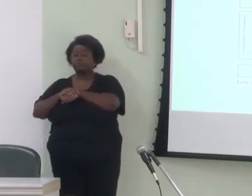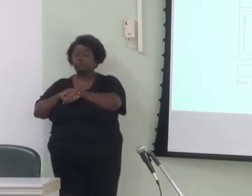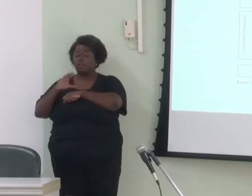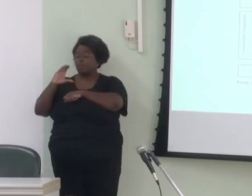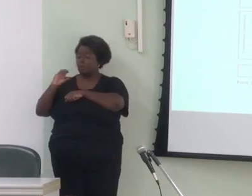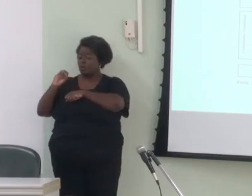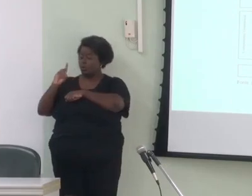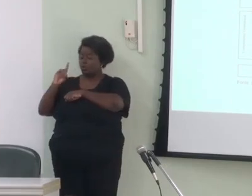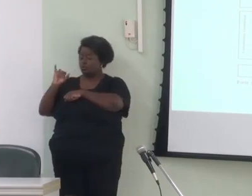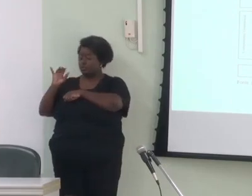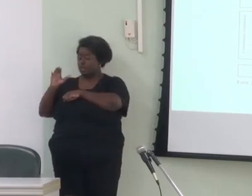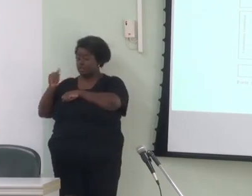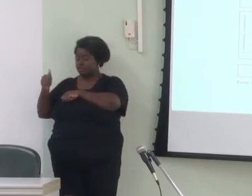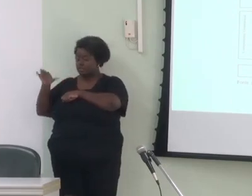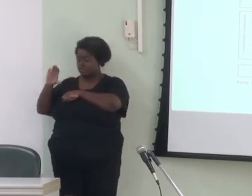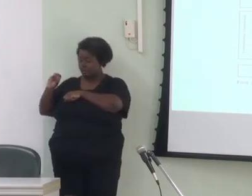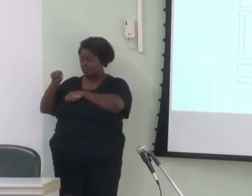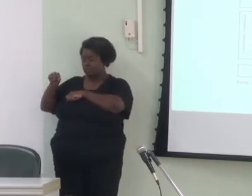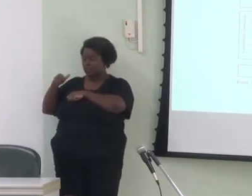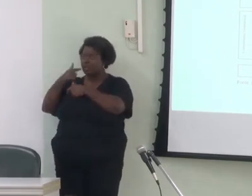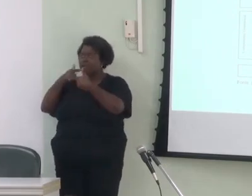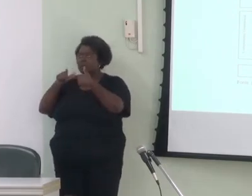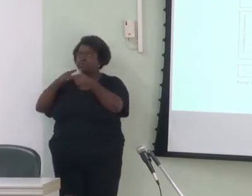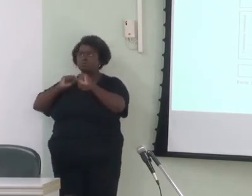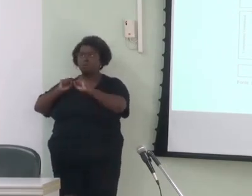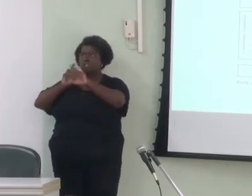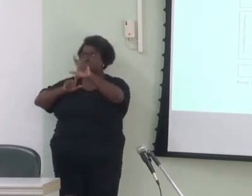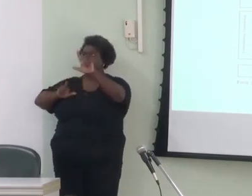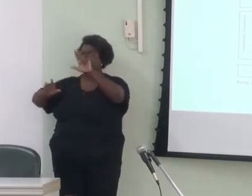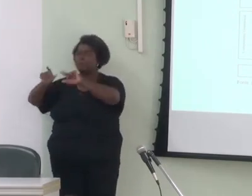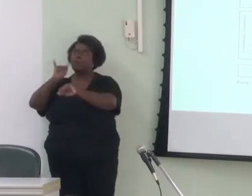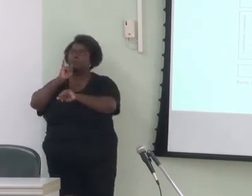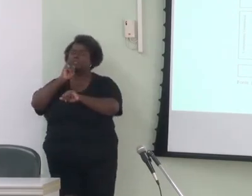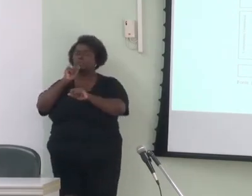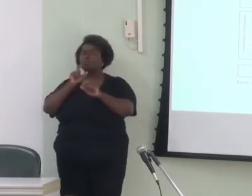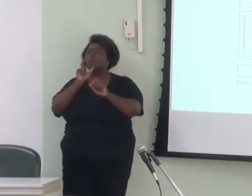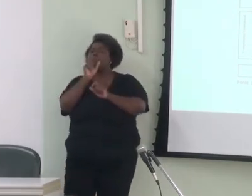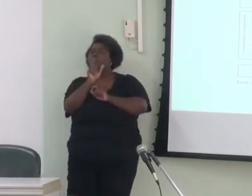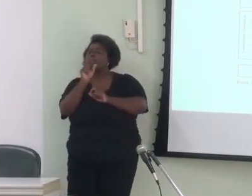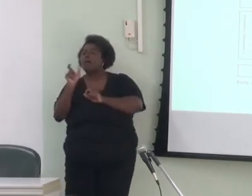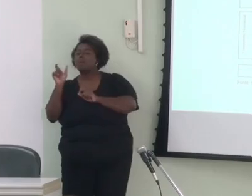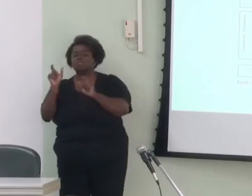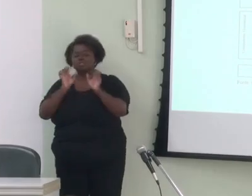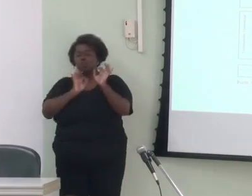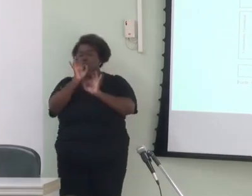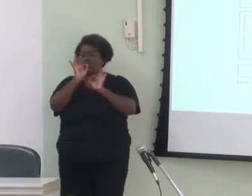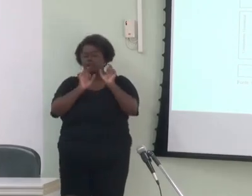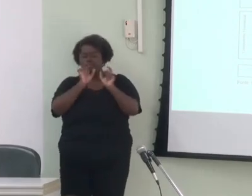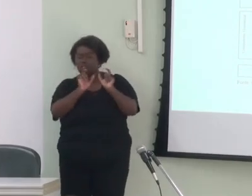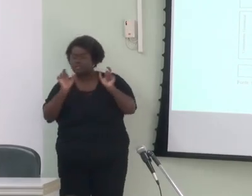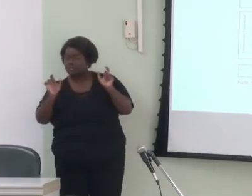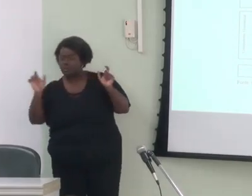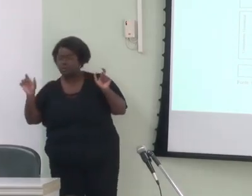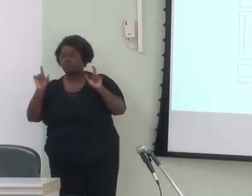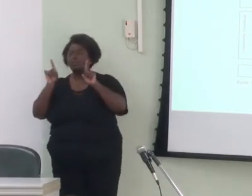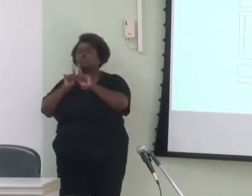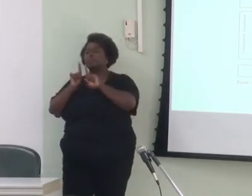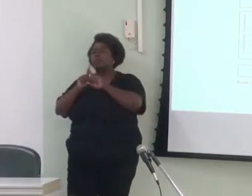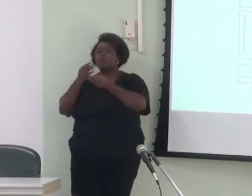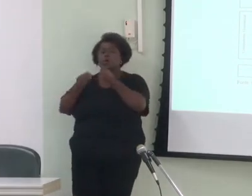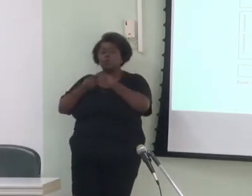as línguas podem diferir, por exemplo, na ordem de palavras, no inventário de fonemas, nos tipos morfológicos.